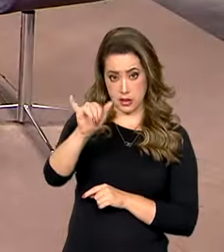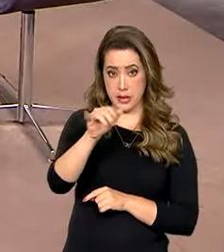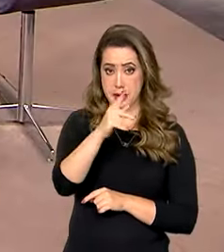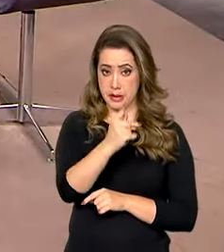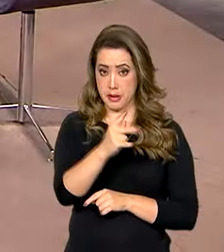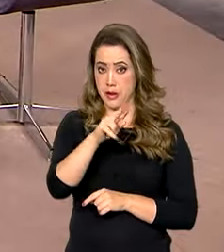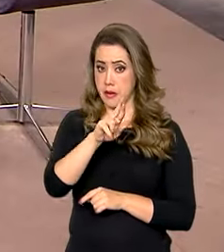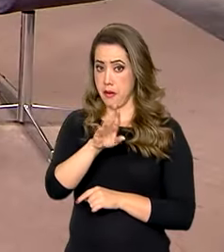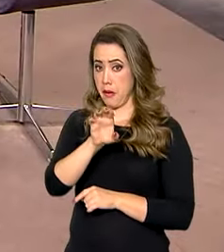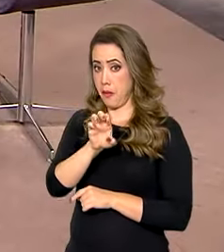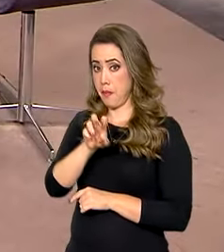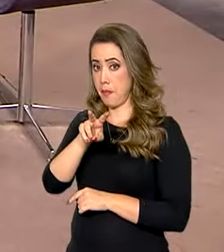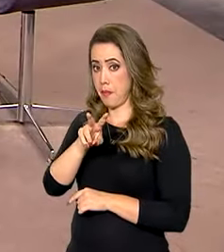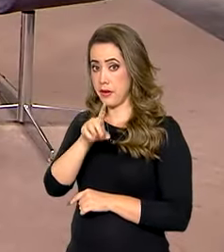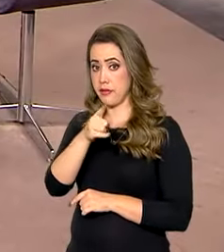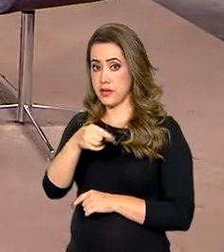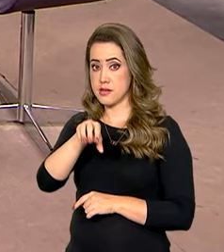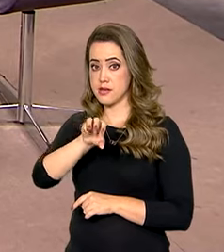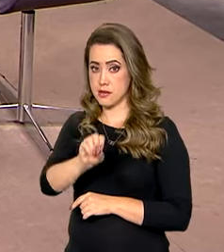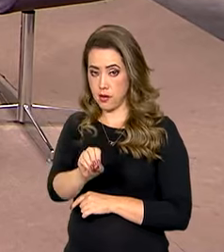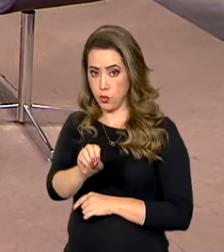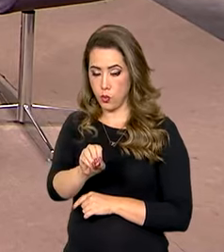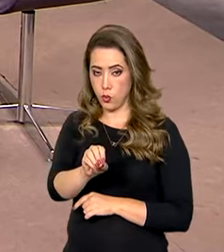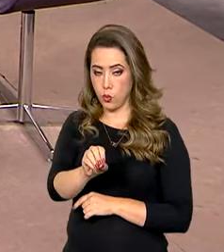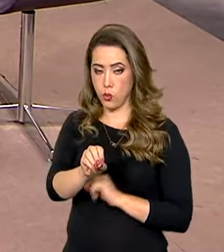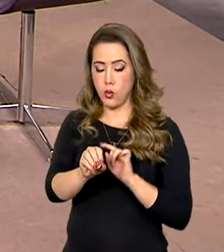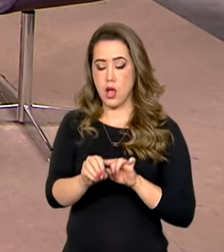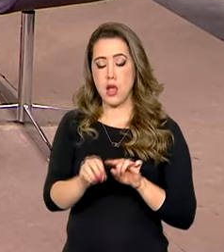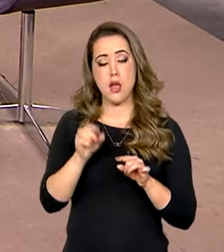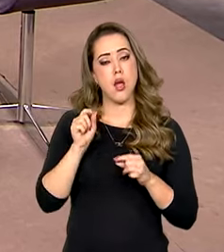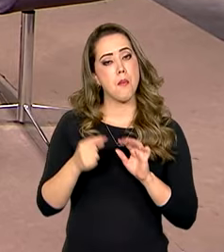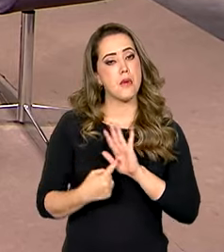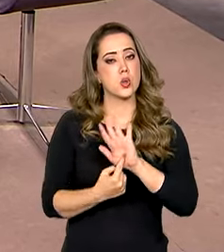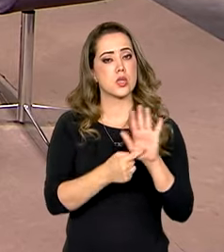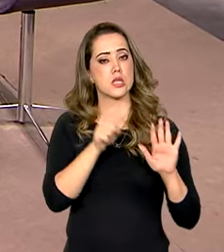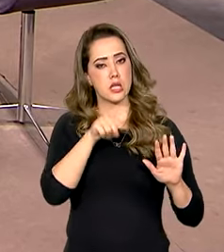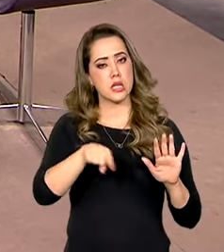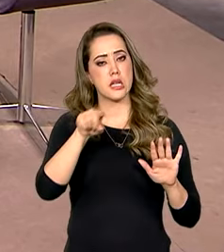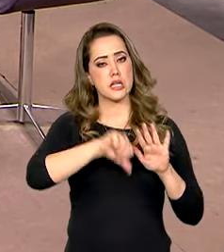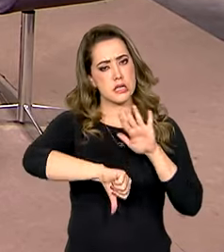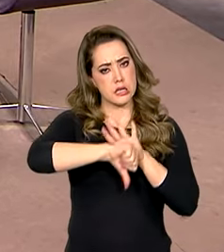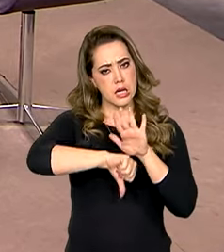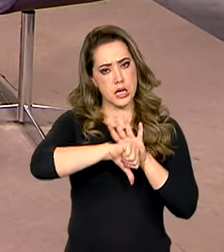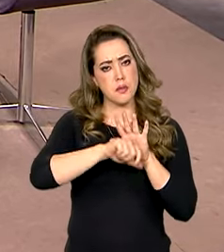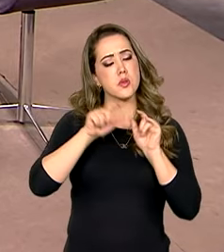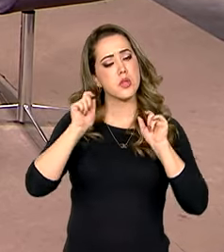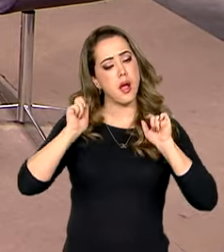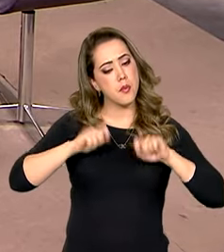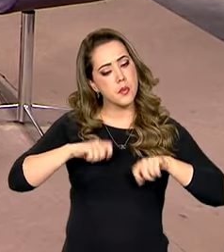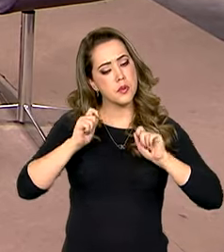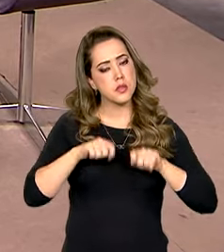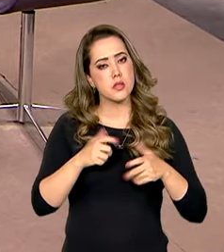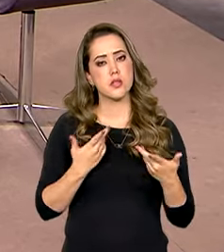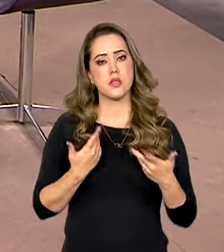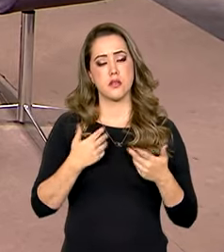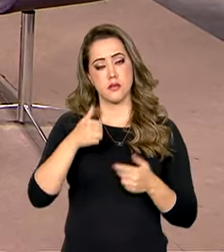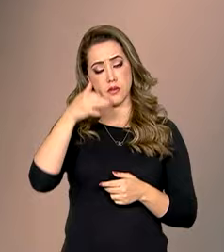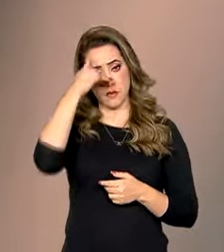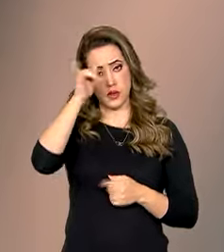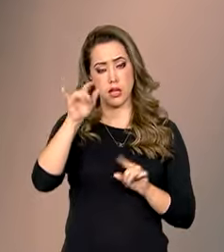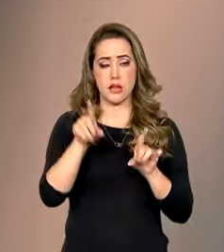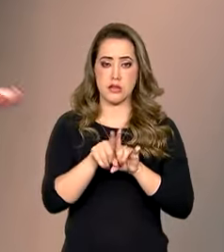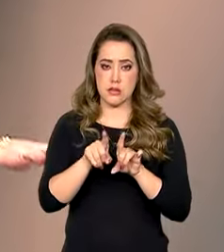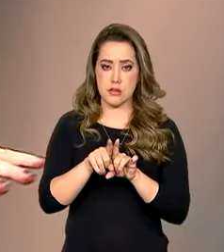enfrentamento ao feminicídio, é prevenção, mostrando que esses crimes são passíveis de prevenção.